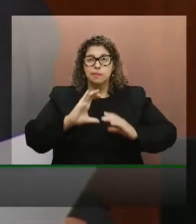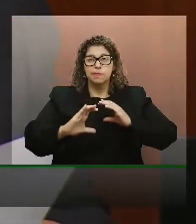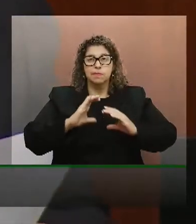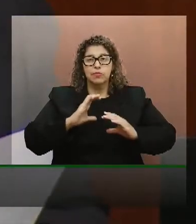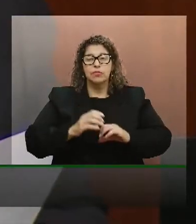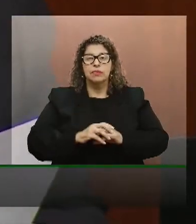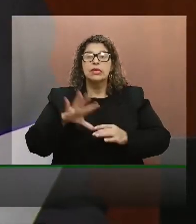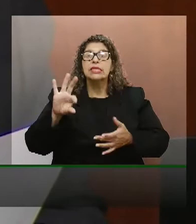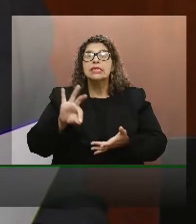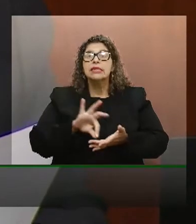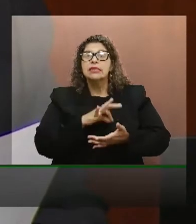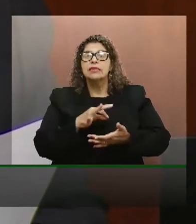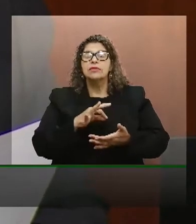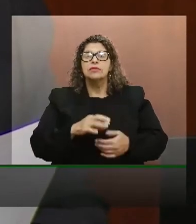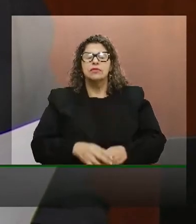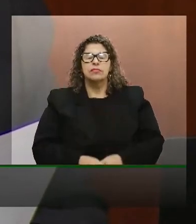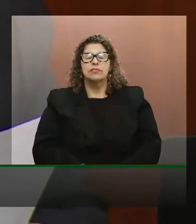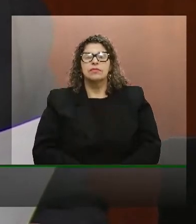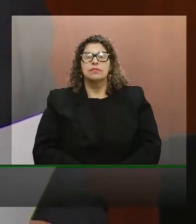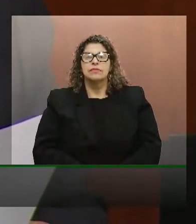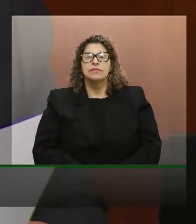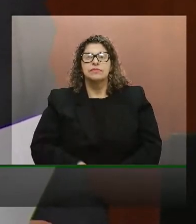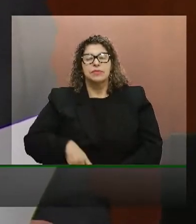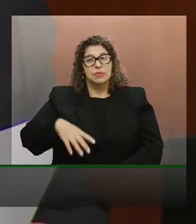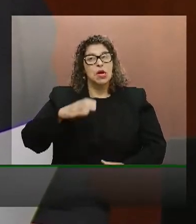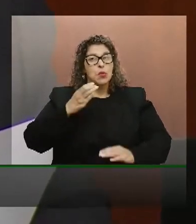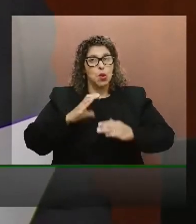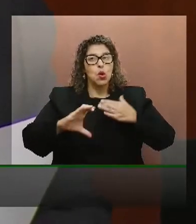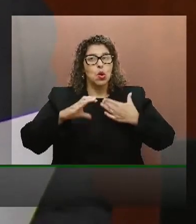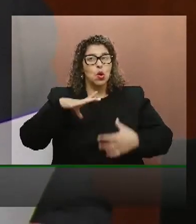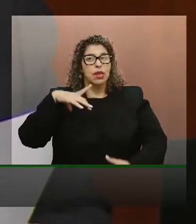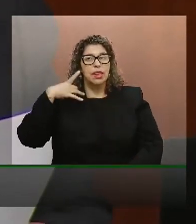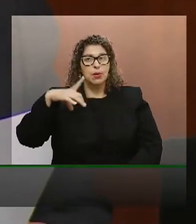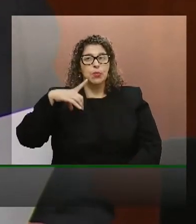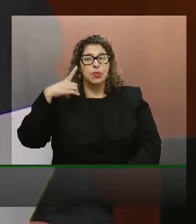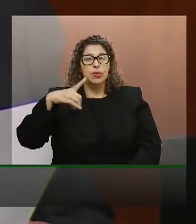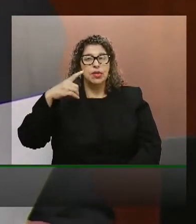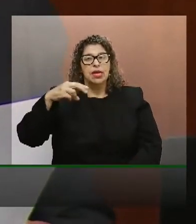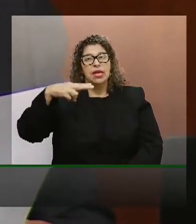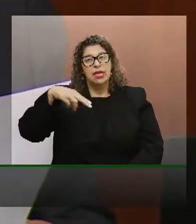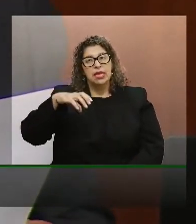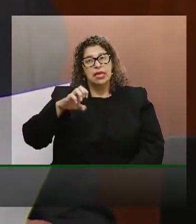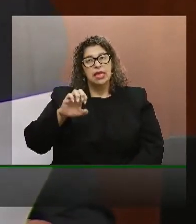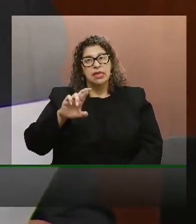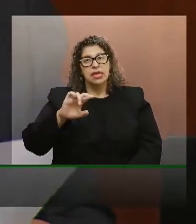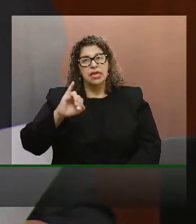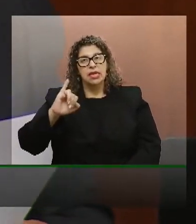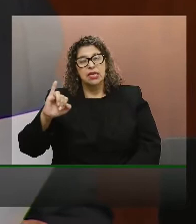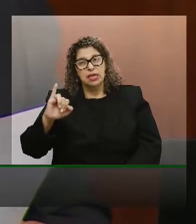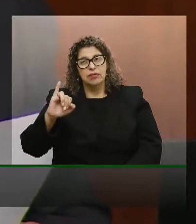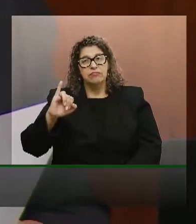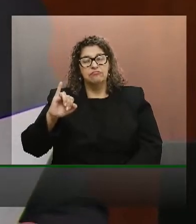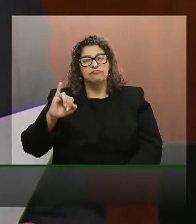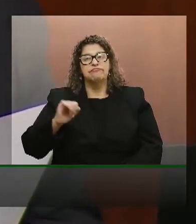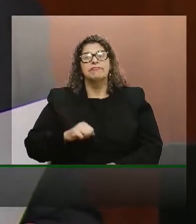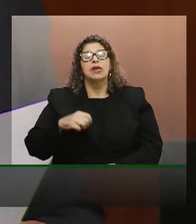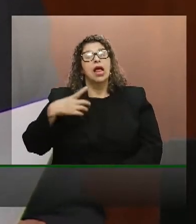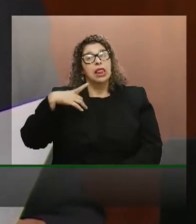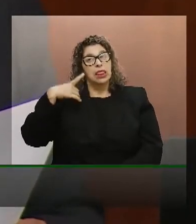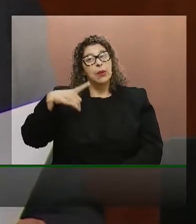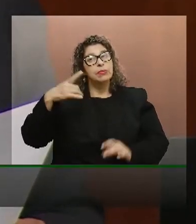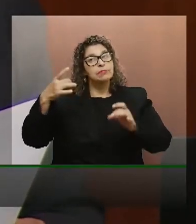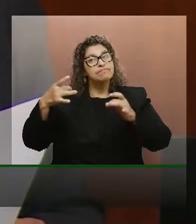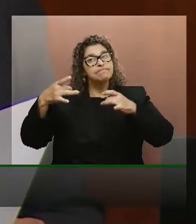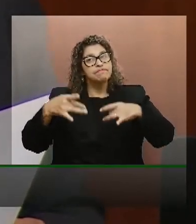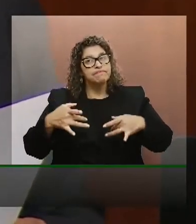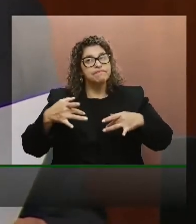Escrito para uma comunicação parlamentar, o deputado Neriio Carteiro, desiste o deputado.